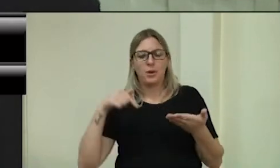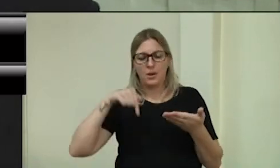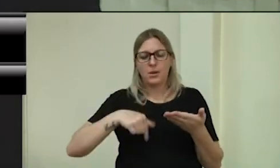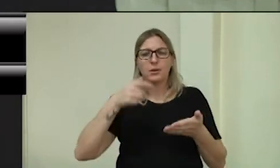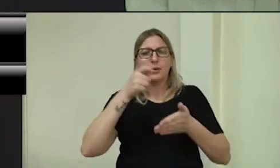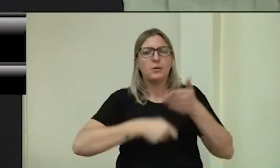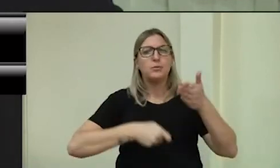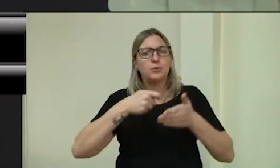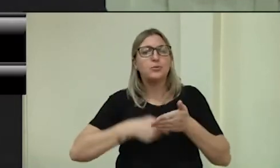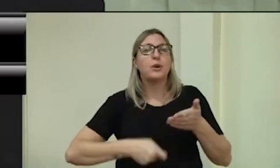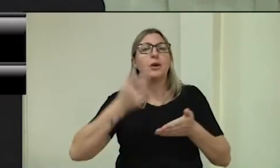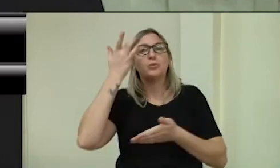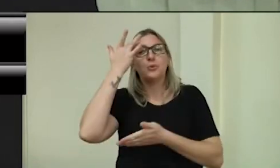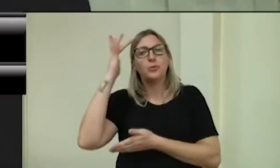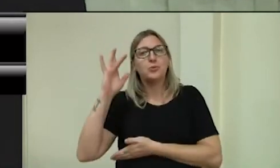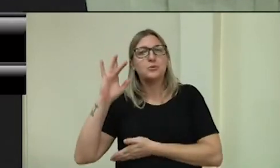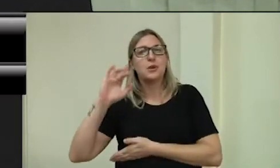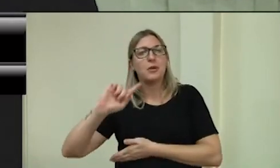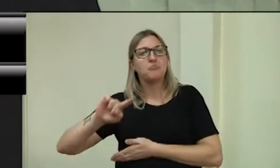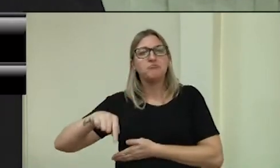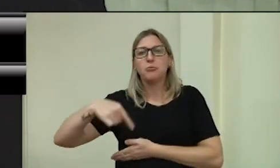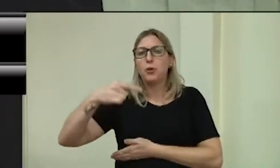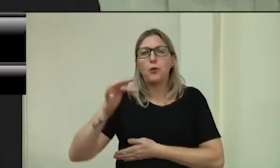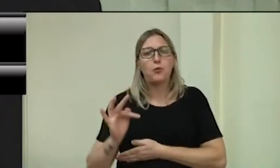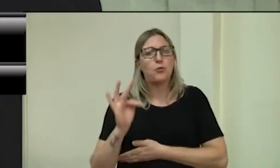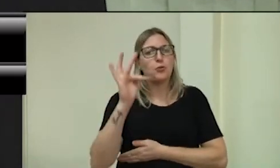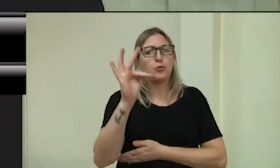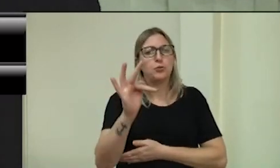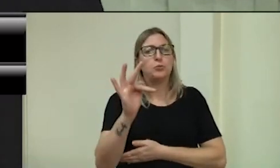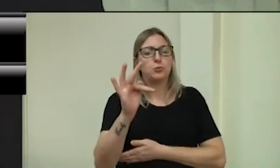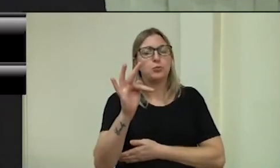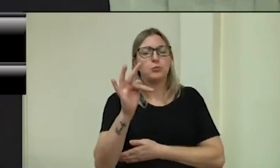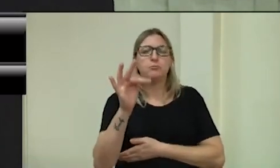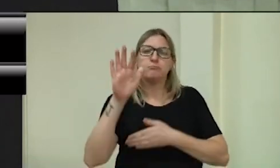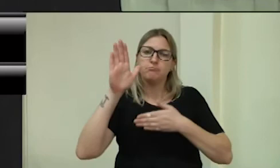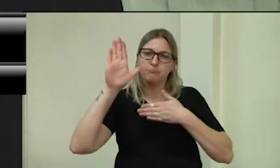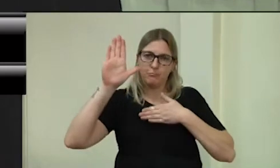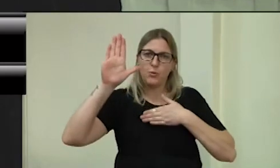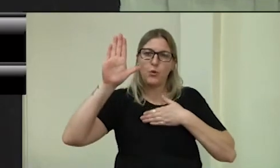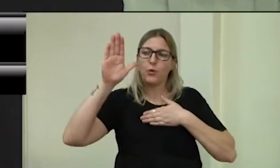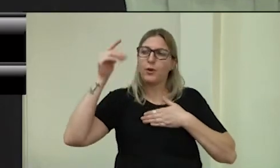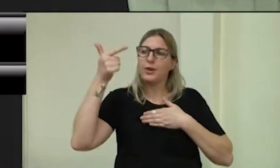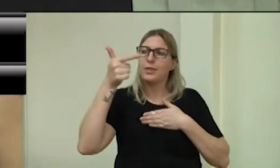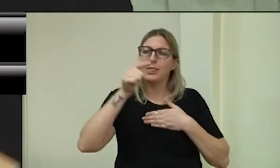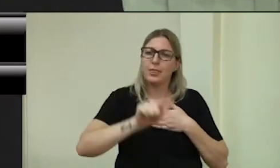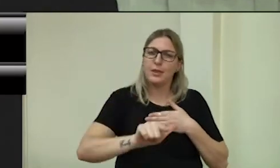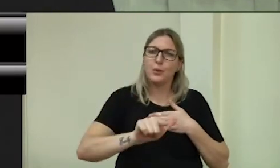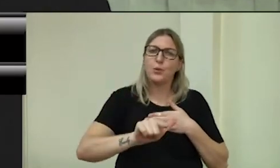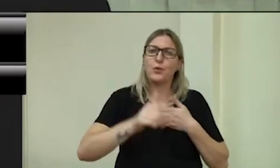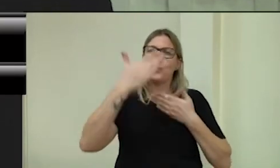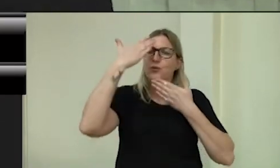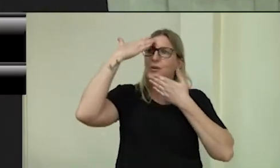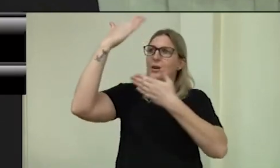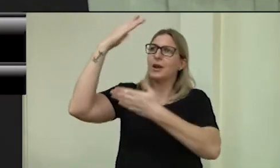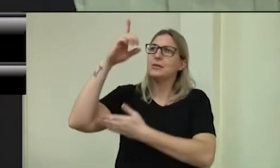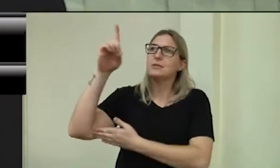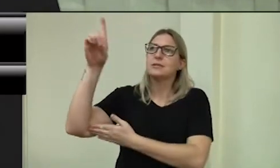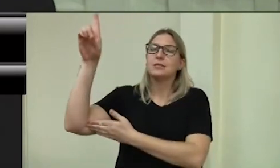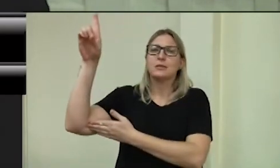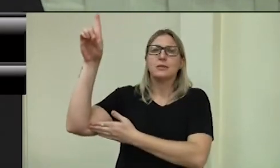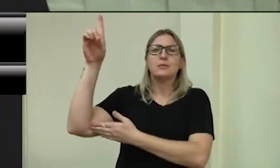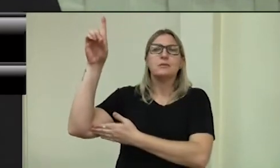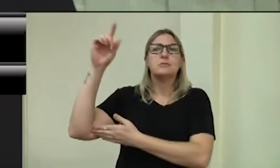próxima, se eu estiver ainda por aí, quem sabe a gente vai. E, graças a Deus, eu,